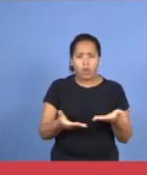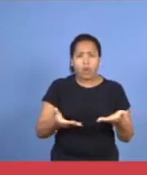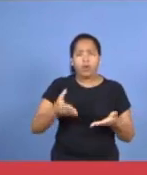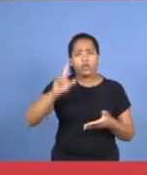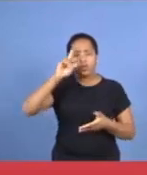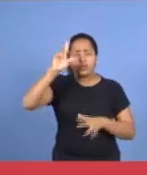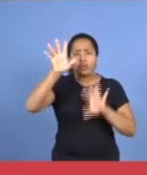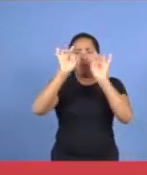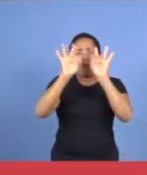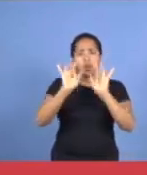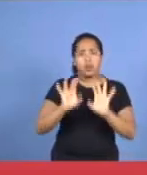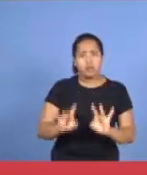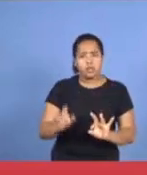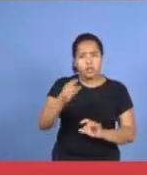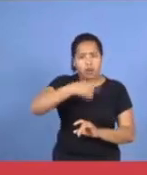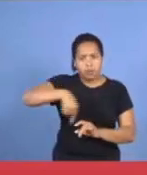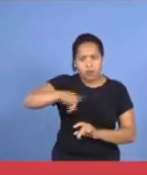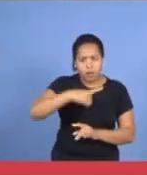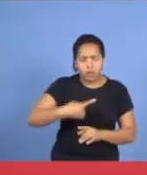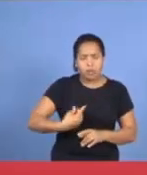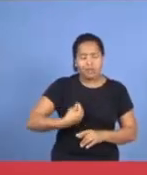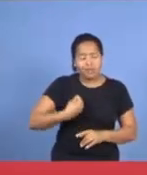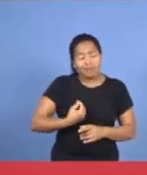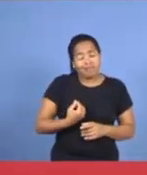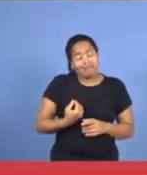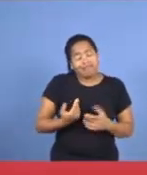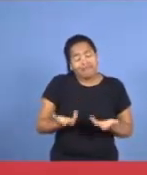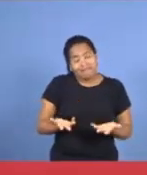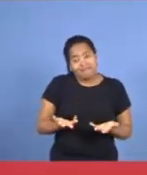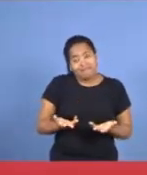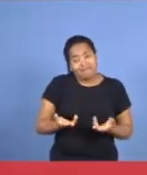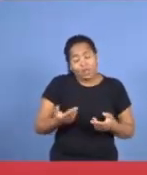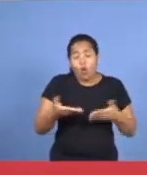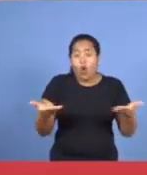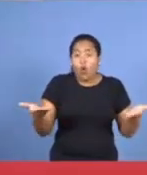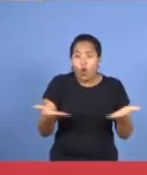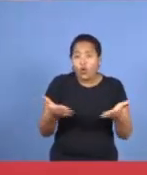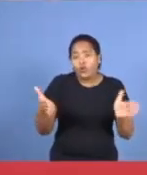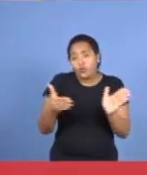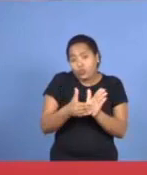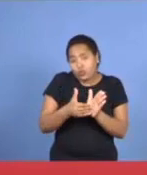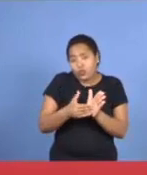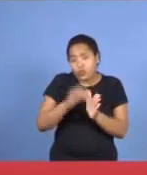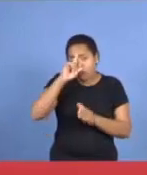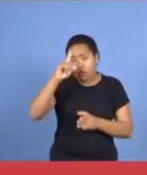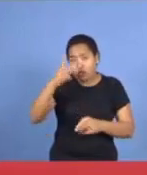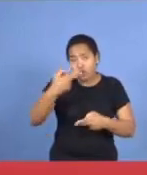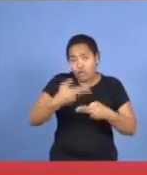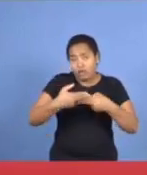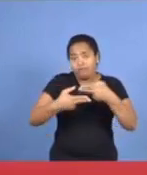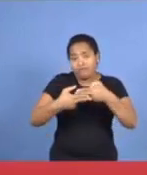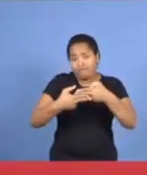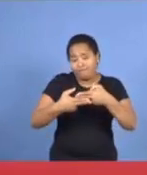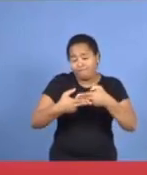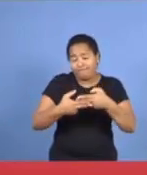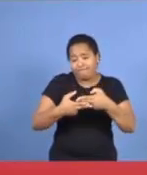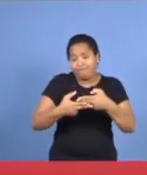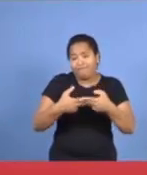especial para nós, estamos nos despedindo, de Nemias, pena não é? Estamos nos despedindo, Nemias, tchau,